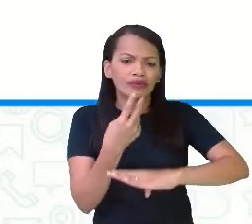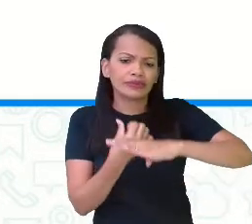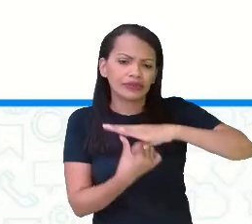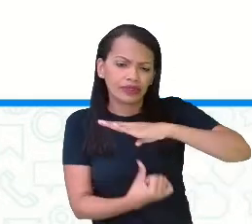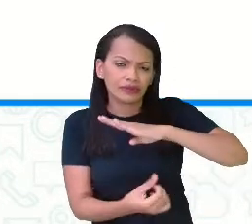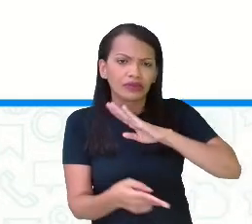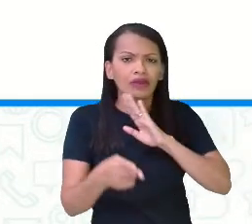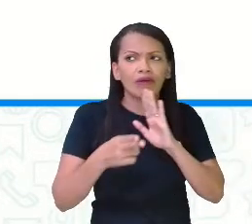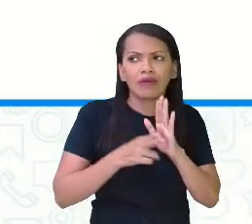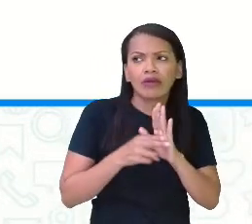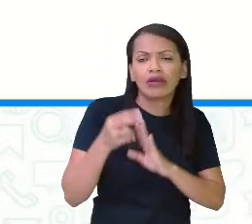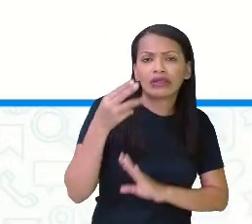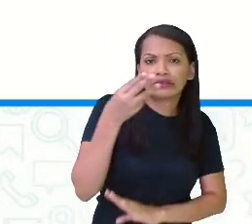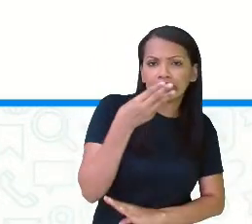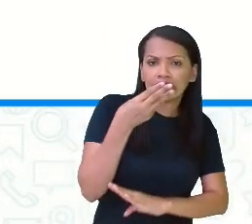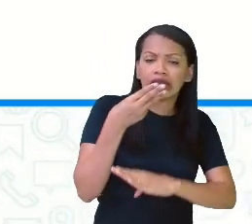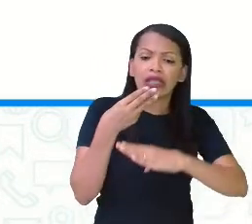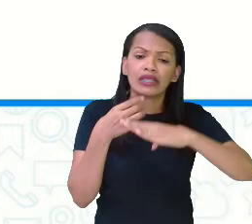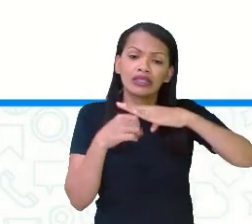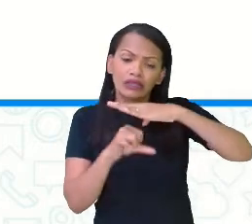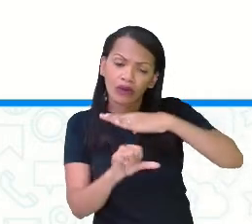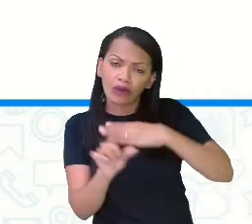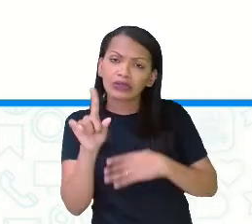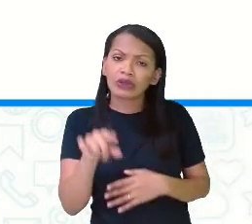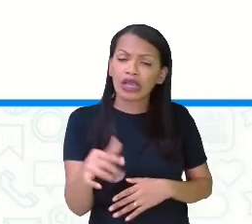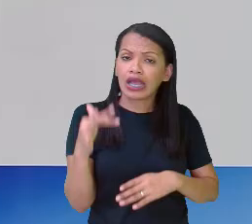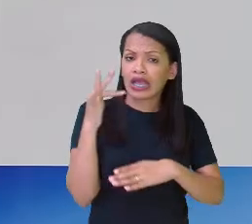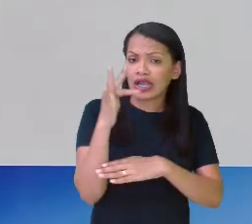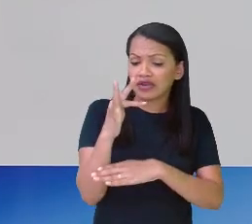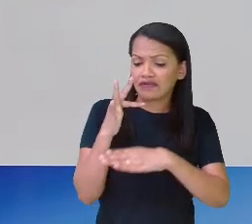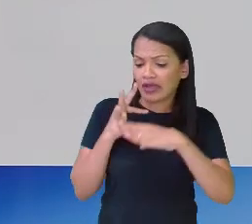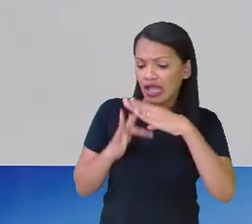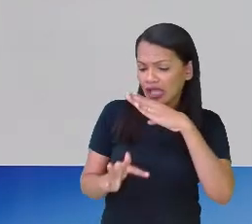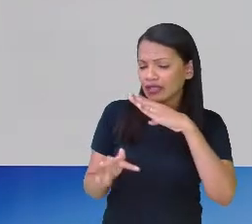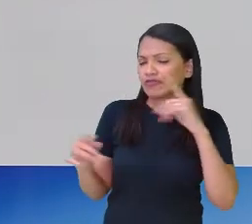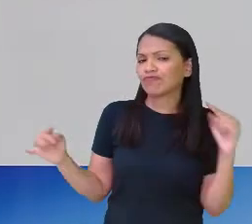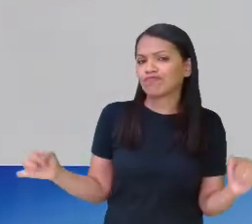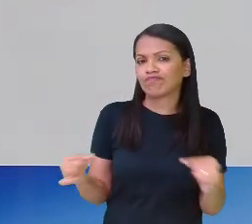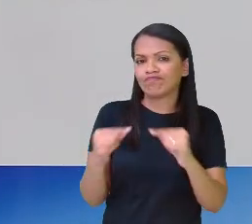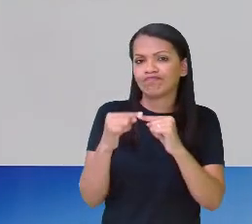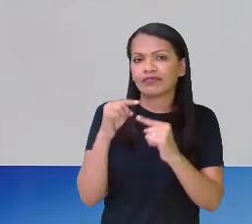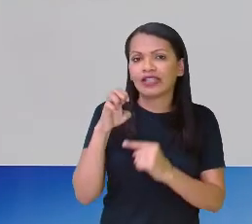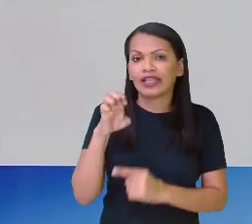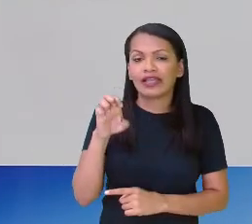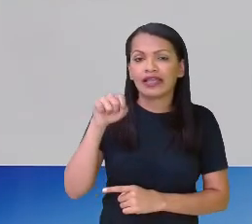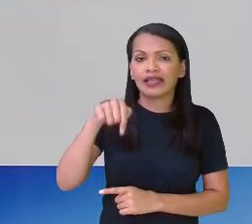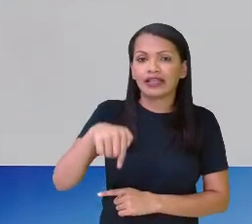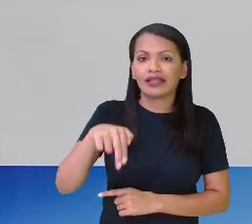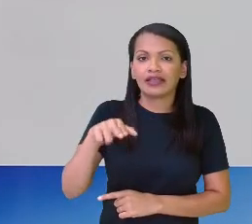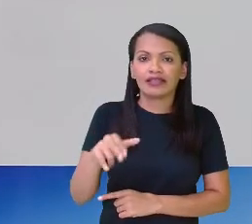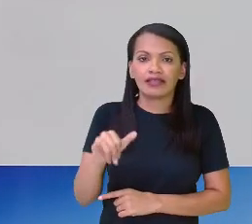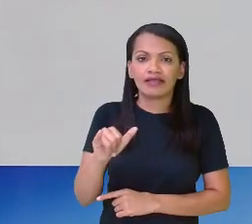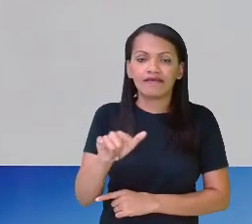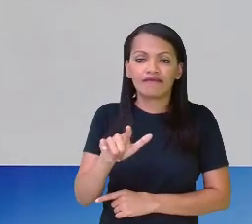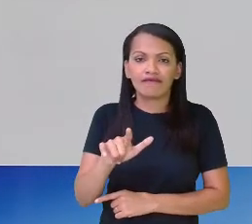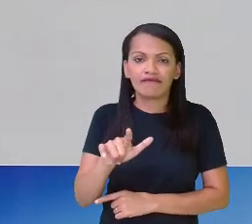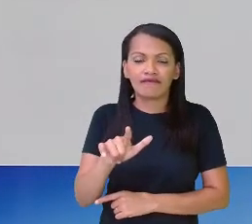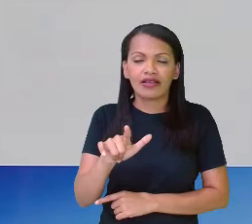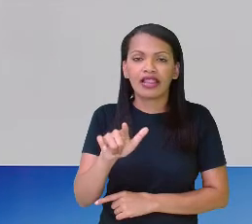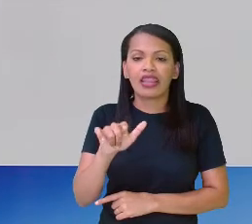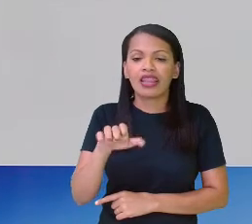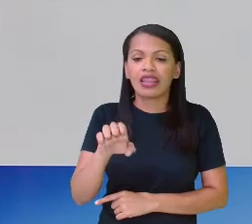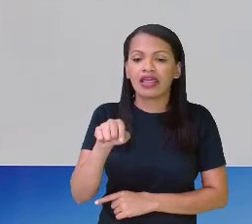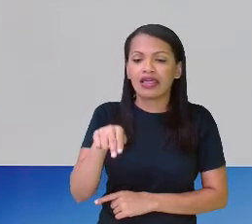E essas são frações equivalentes. Tenho a